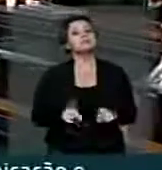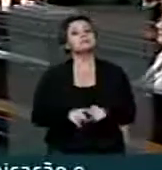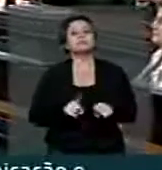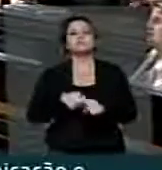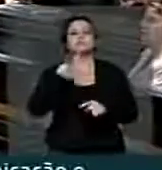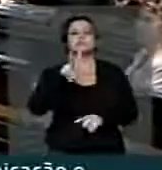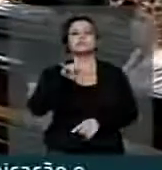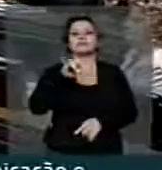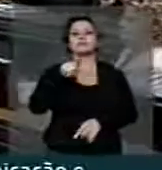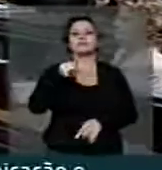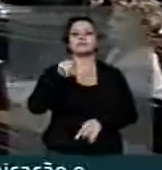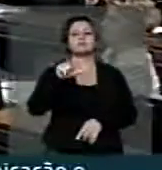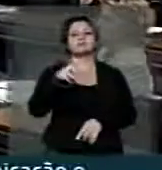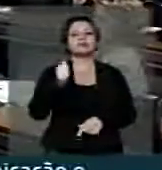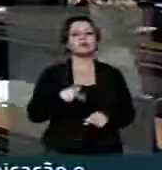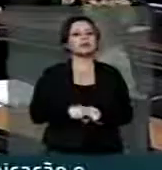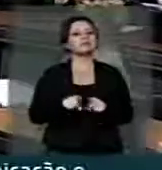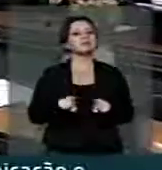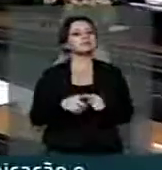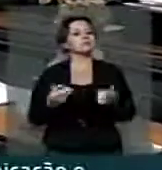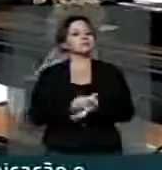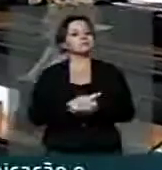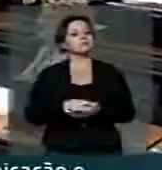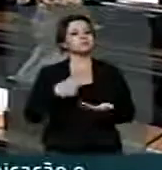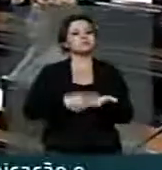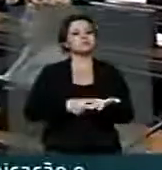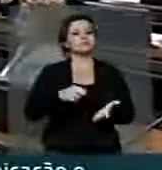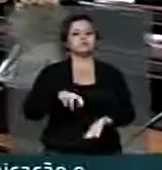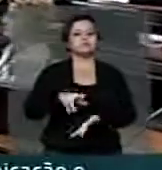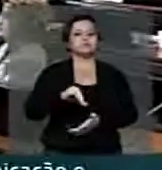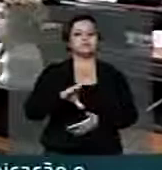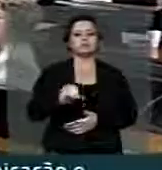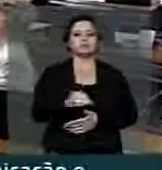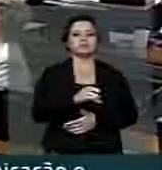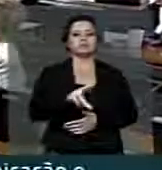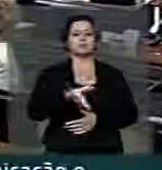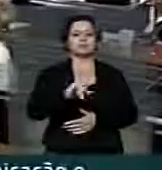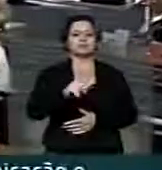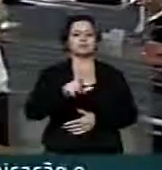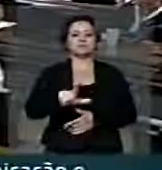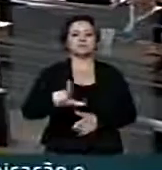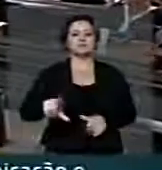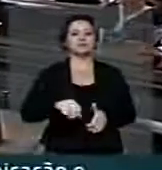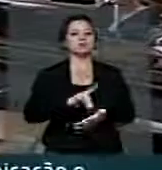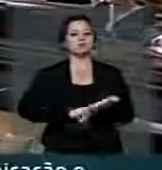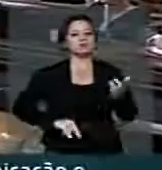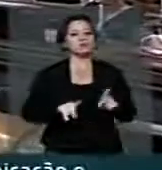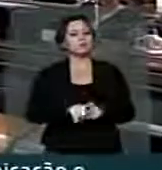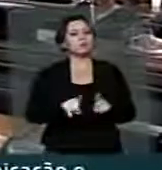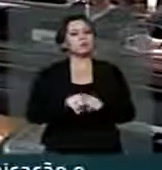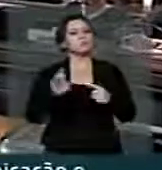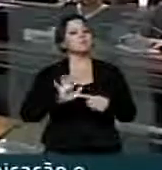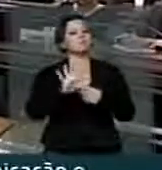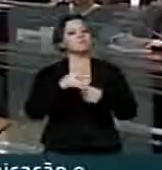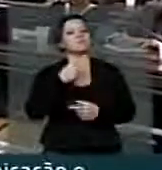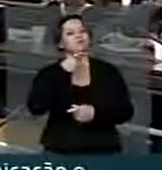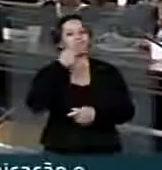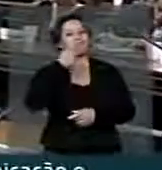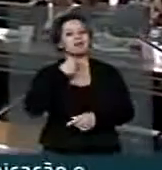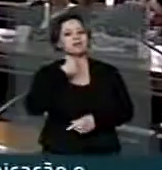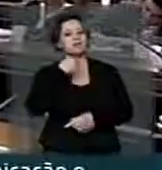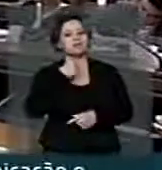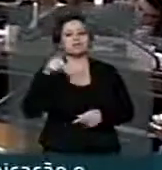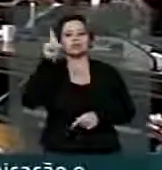violação a todos nós. O Marco Civil proíbe isso. O Marco Civil avança nessa direção dizendo, isso não pode, é